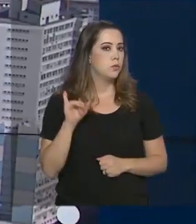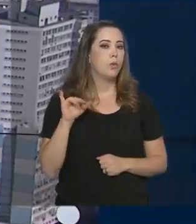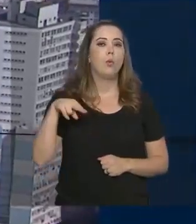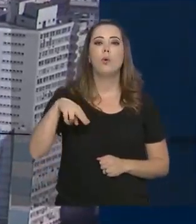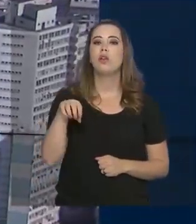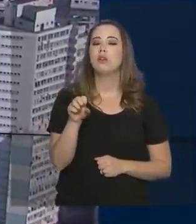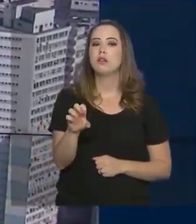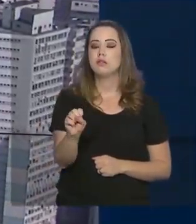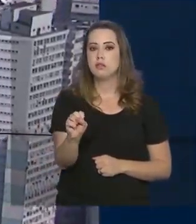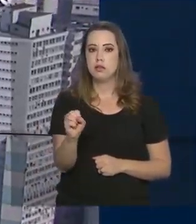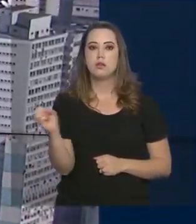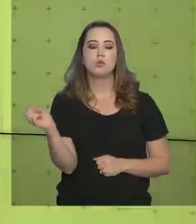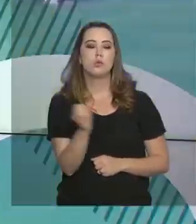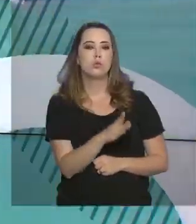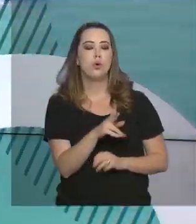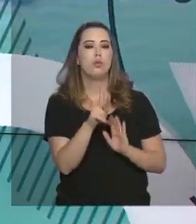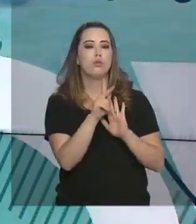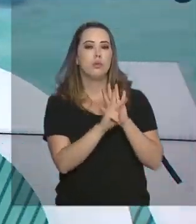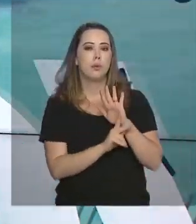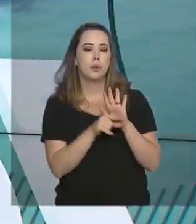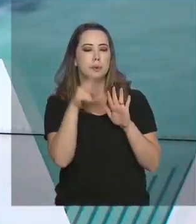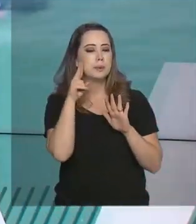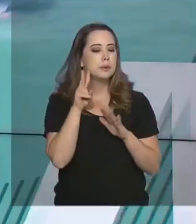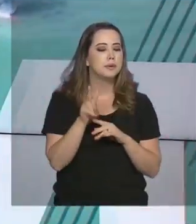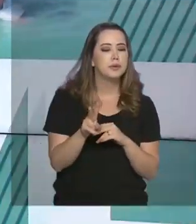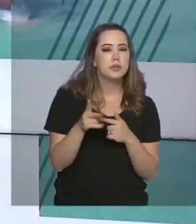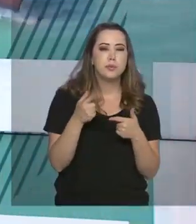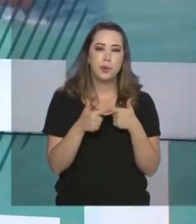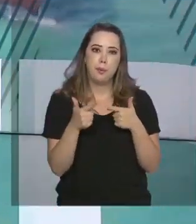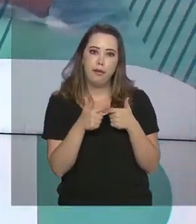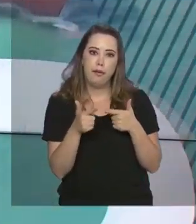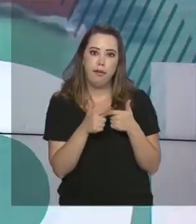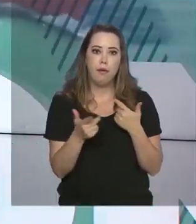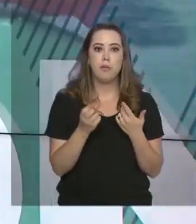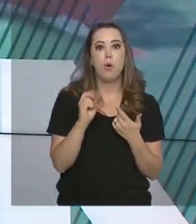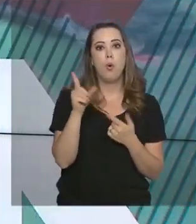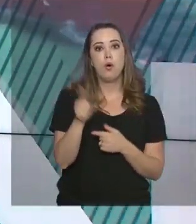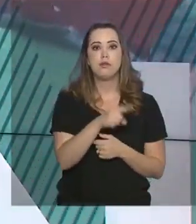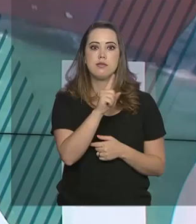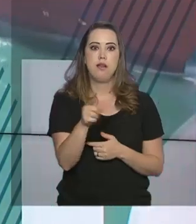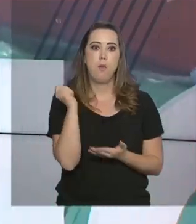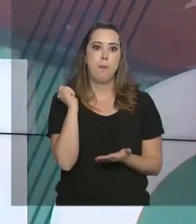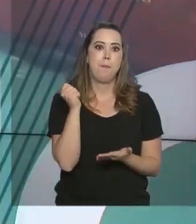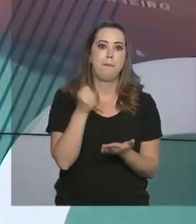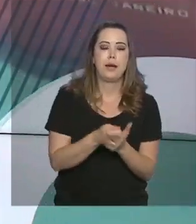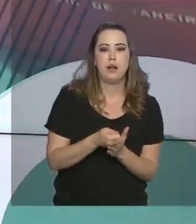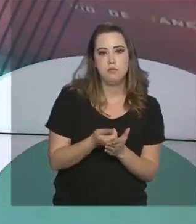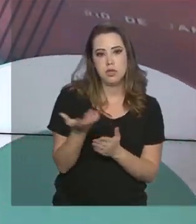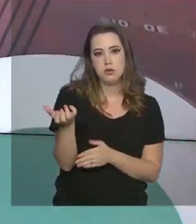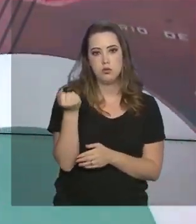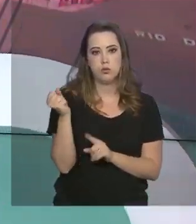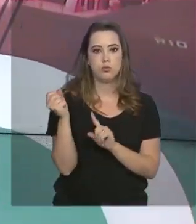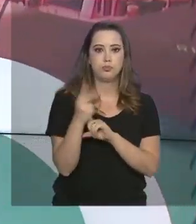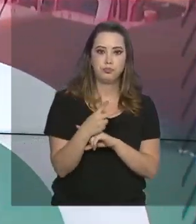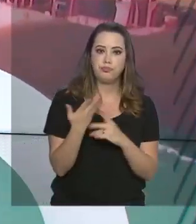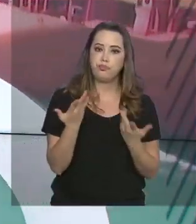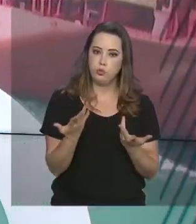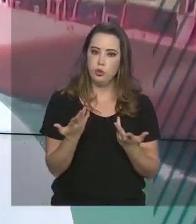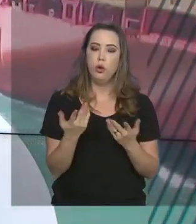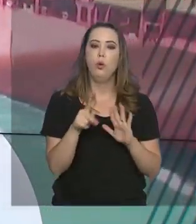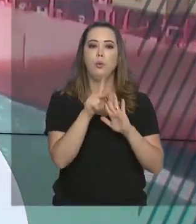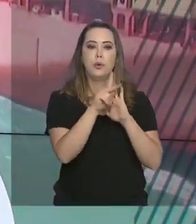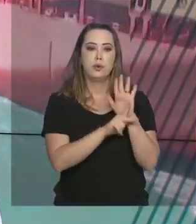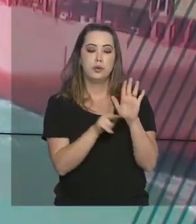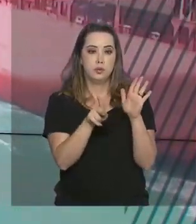programa para facilitar a identificação de benefícios irregulares e suspender esses pagamentos. O Programa de Governança e